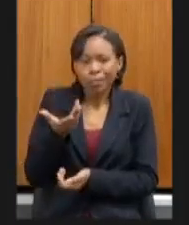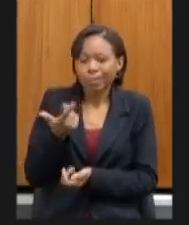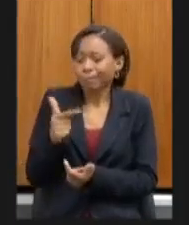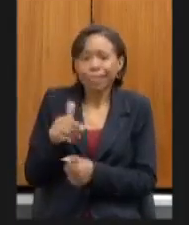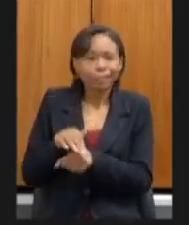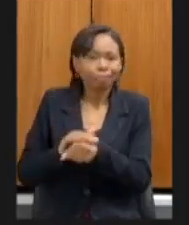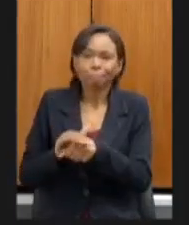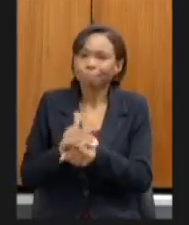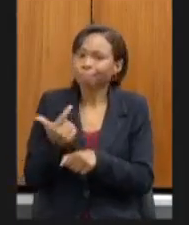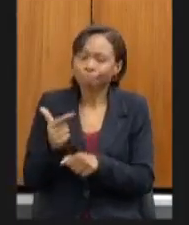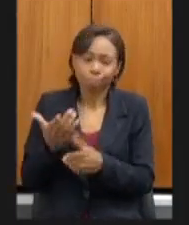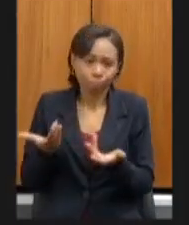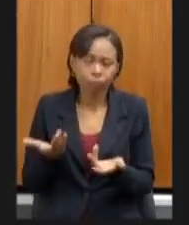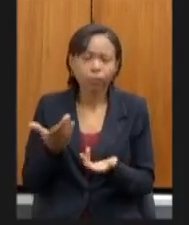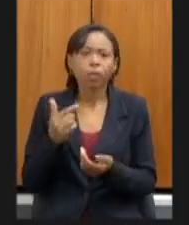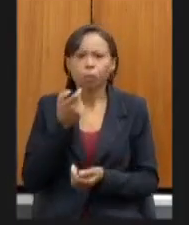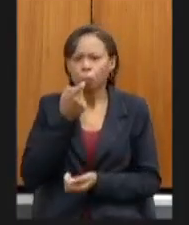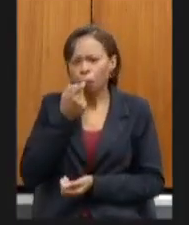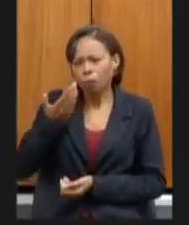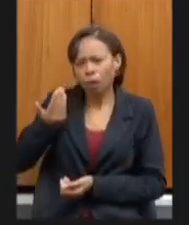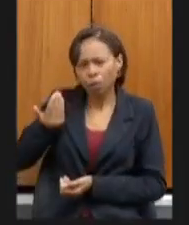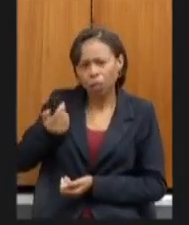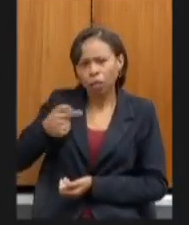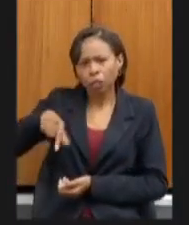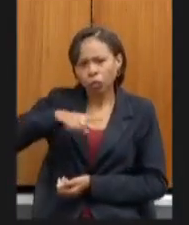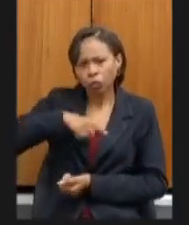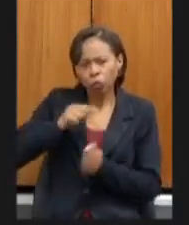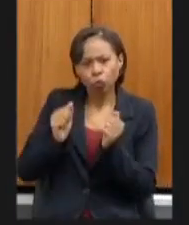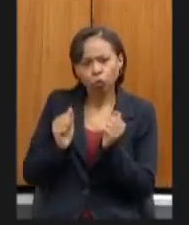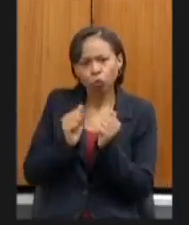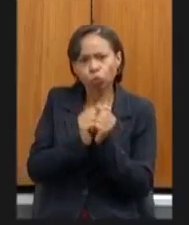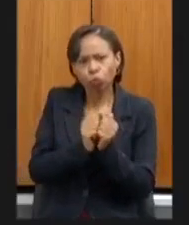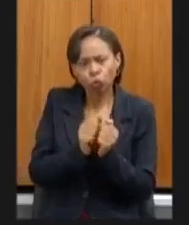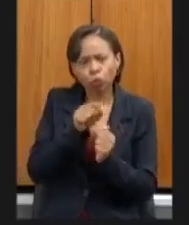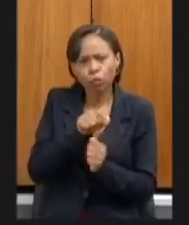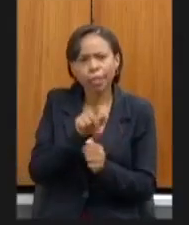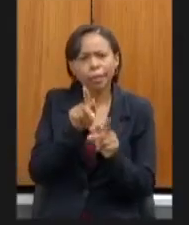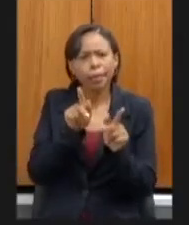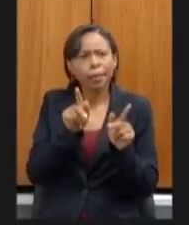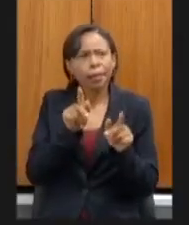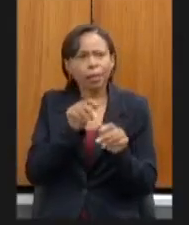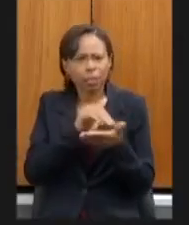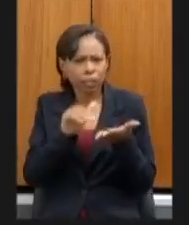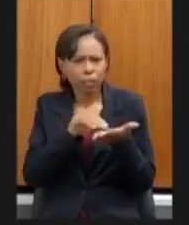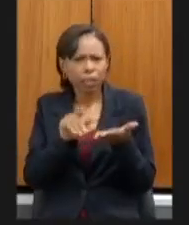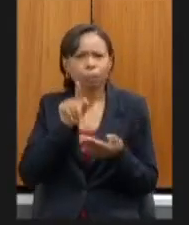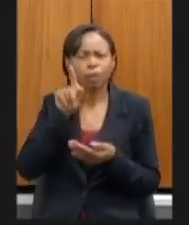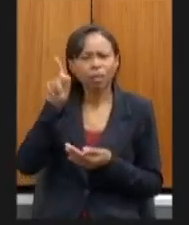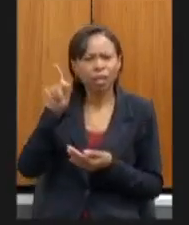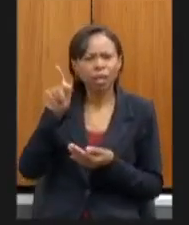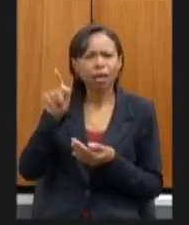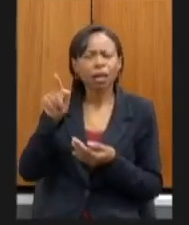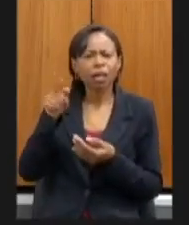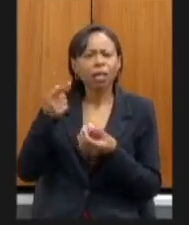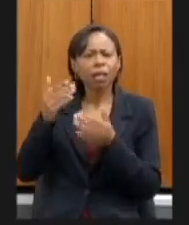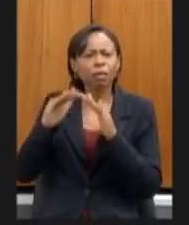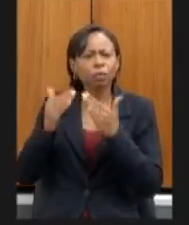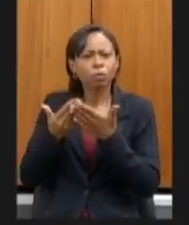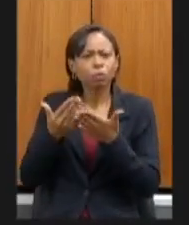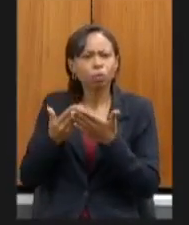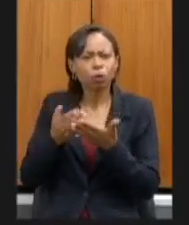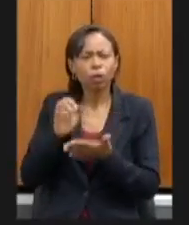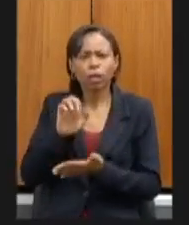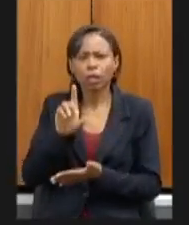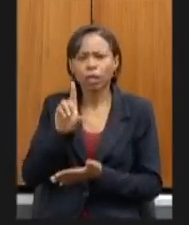nós tivemos reunidos com a senhora para tratar a escola de Poços de Caldas a escola doutor Edmundo Gouveia e